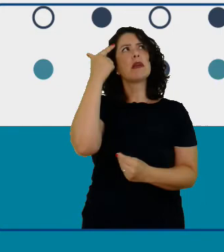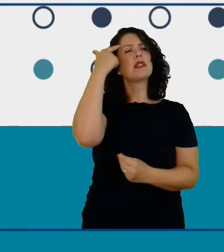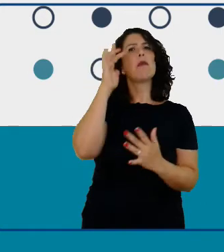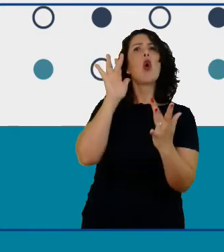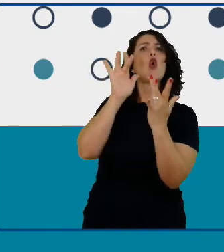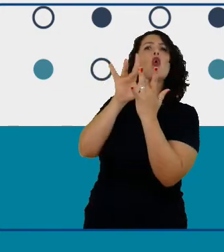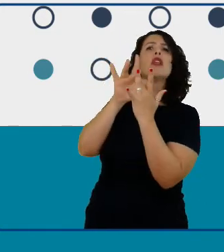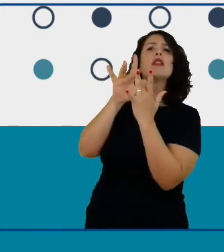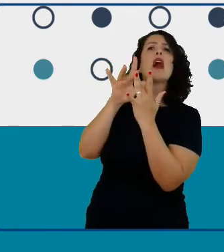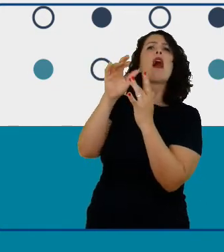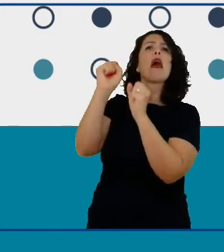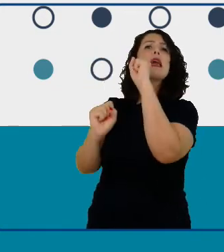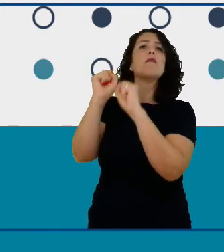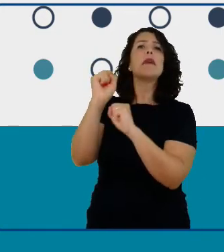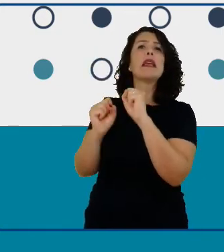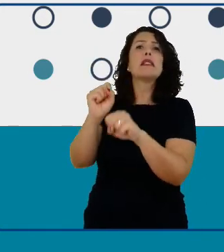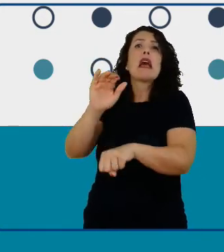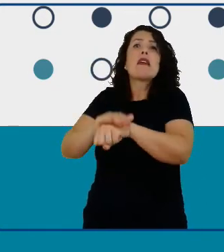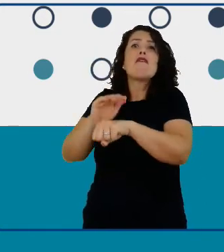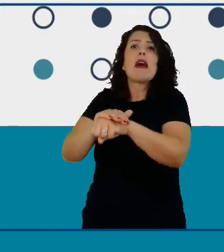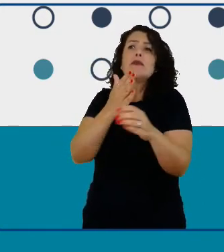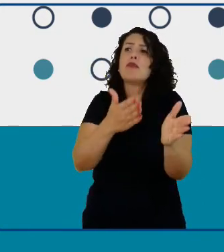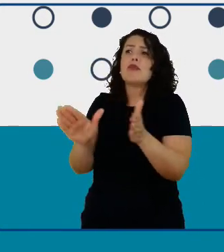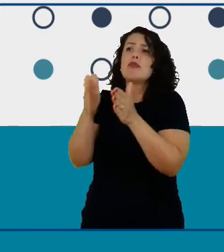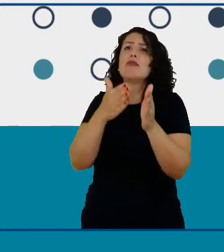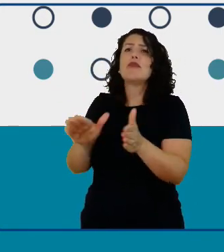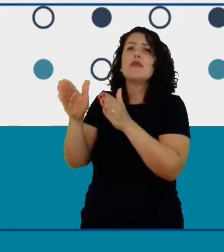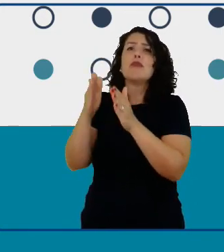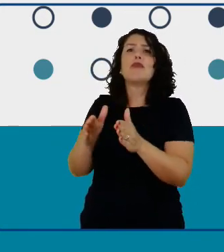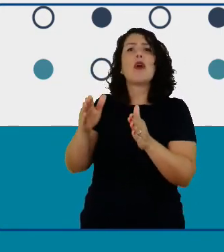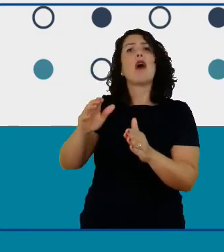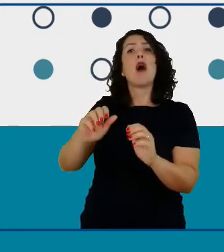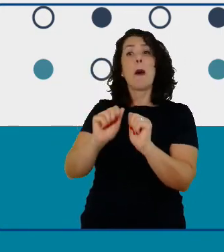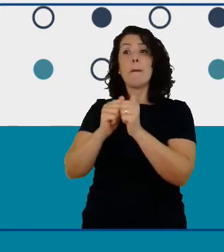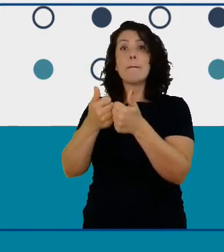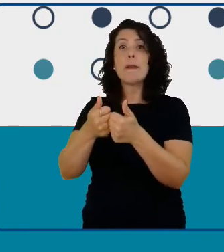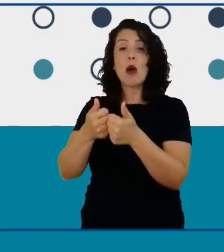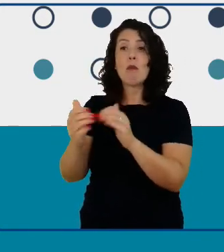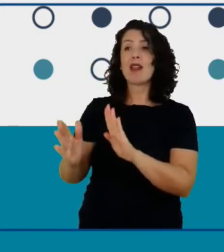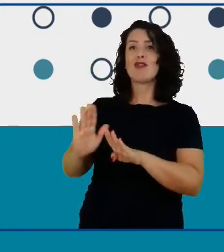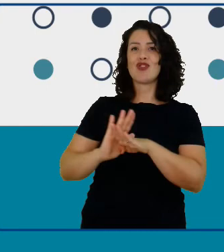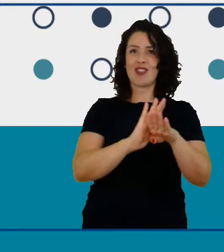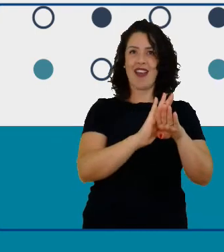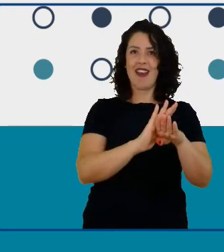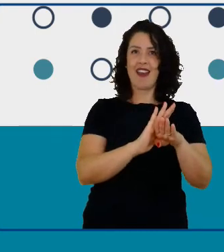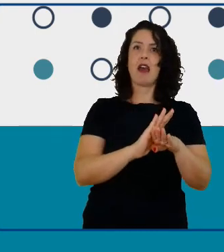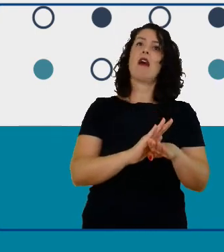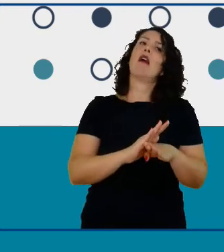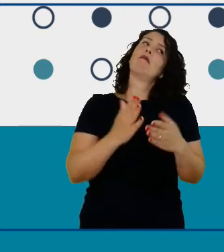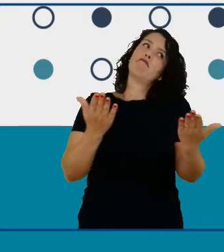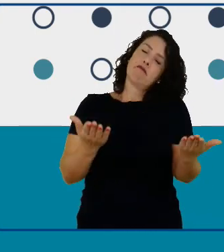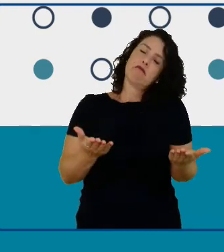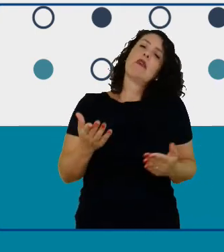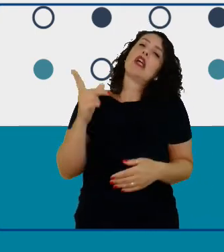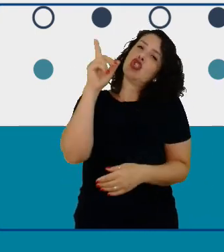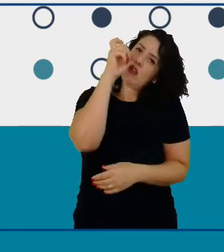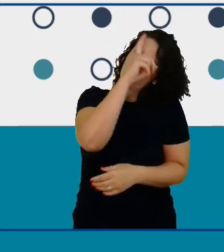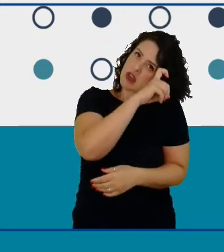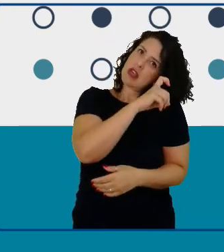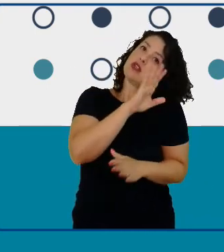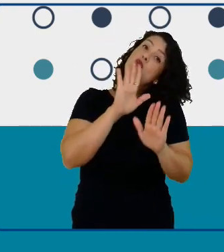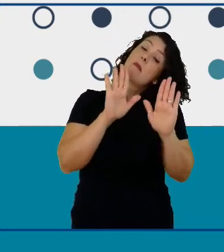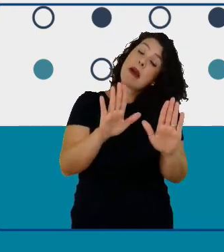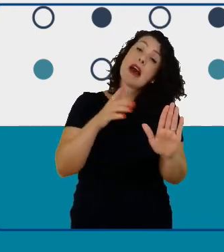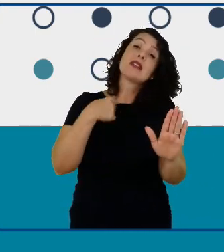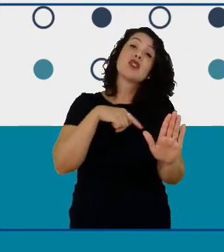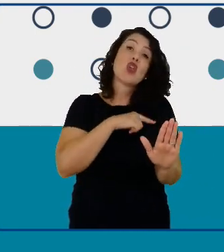pão de forma para a gente poder facilitar isso e aí foi mais difícil e também a gente não tinha esse